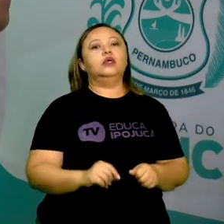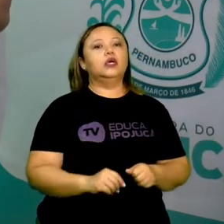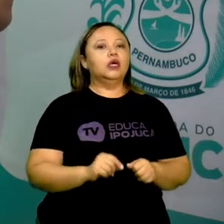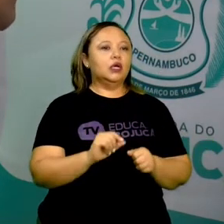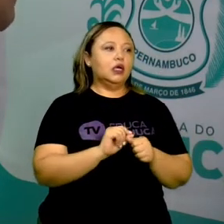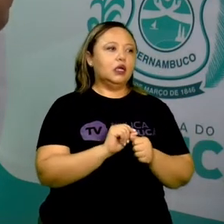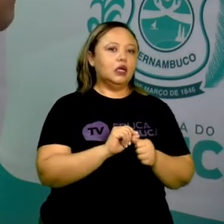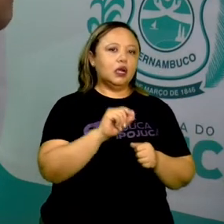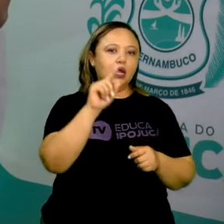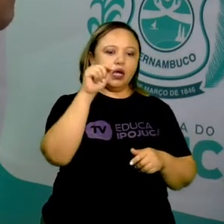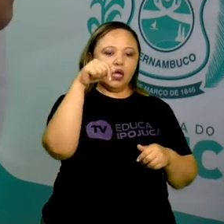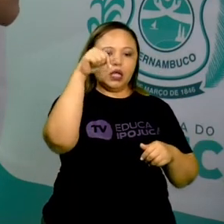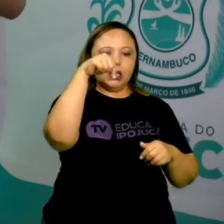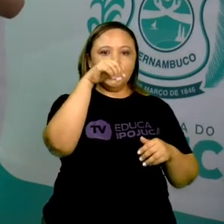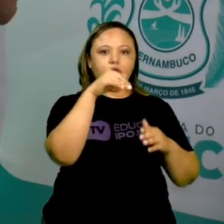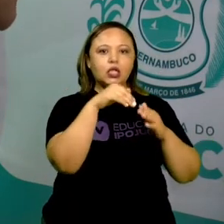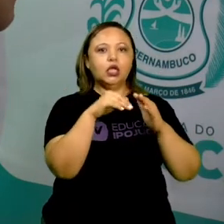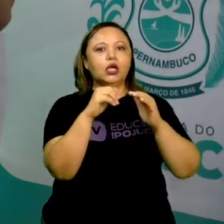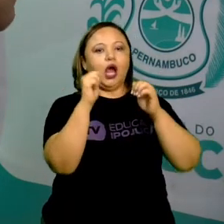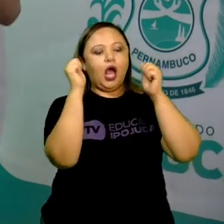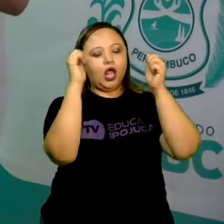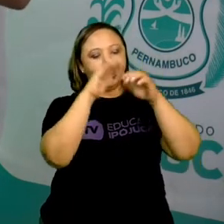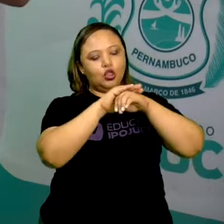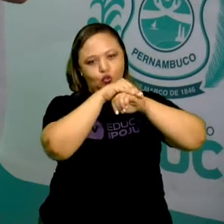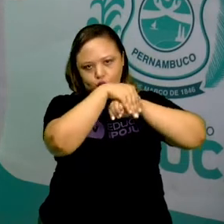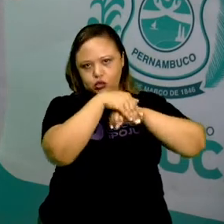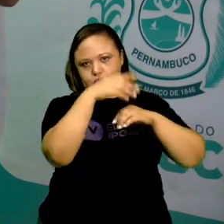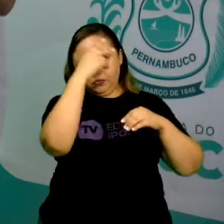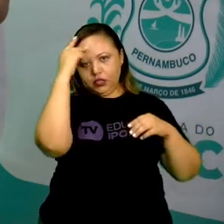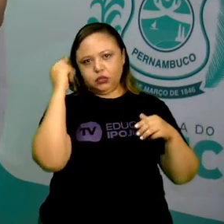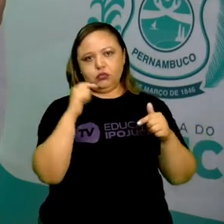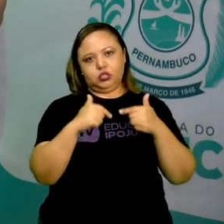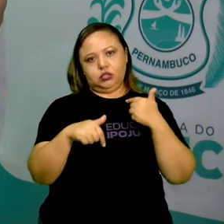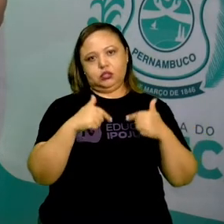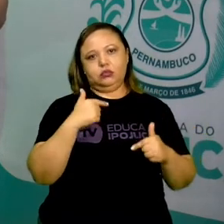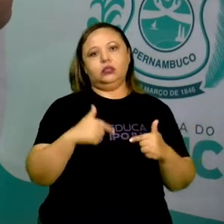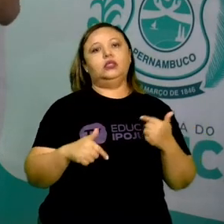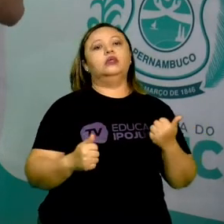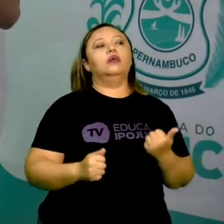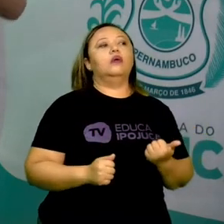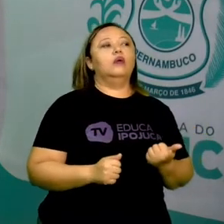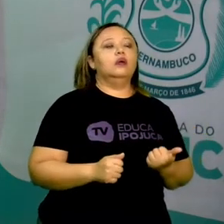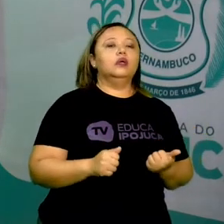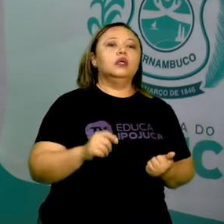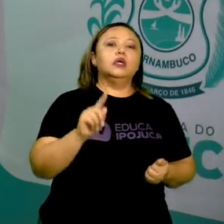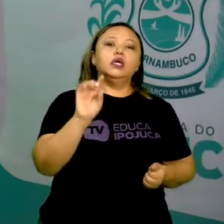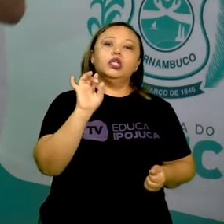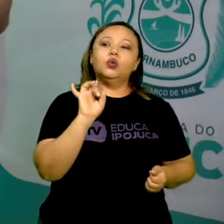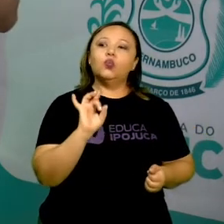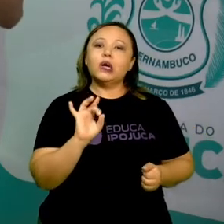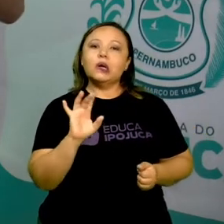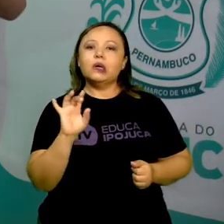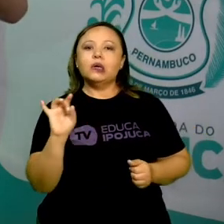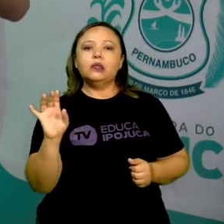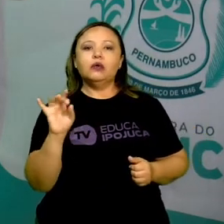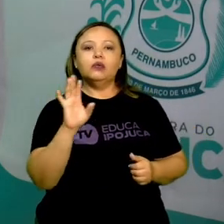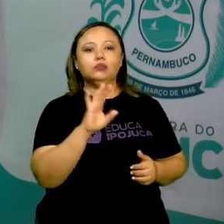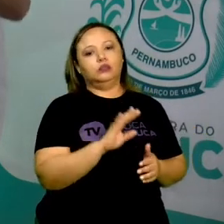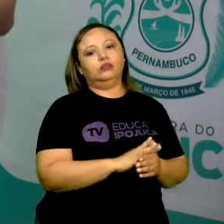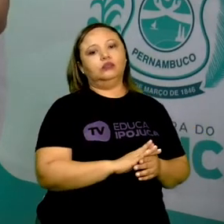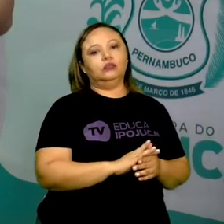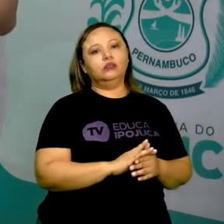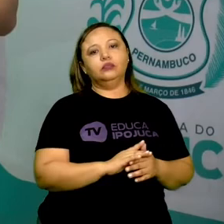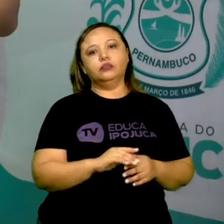noite. Os hábitos, eles vão modificar de acordo com as necessidades, à medida que crescemos ou